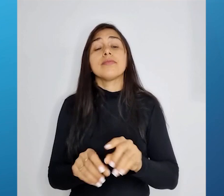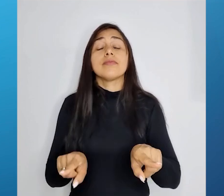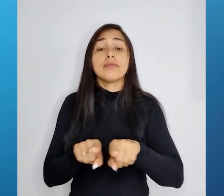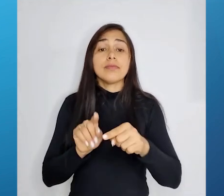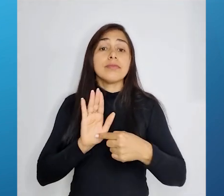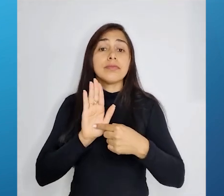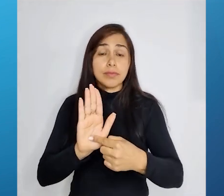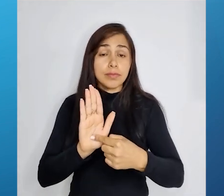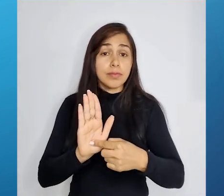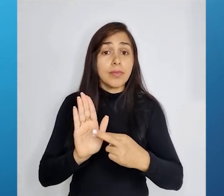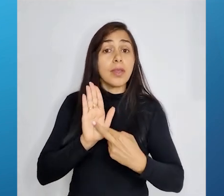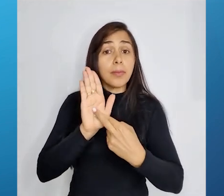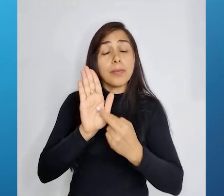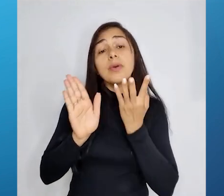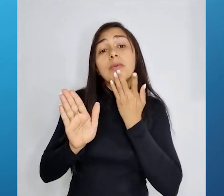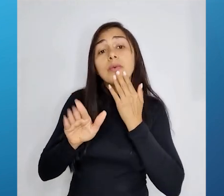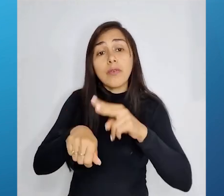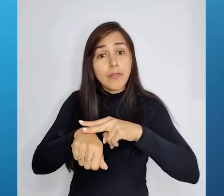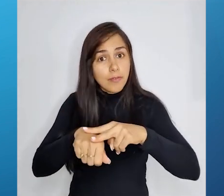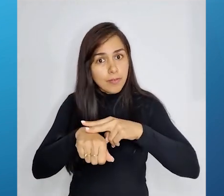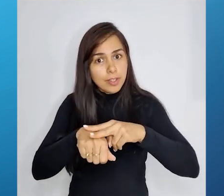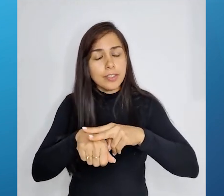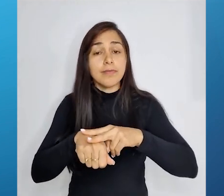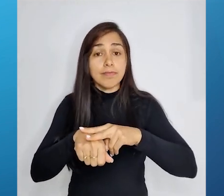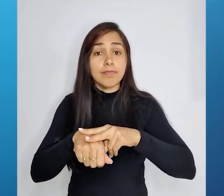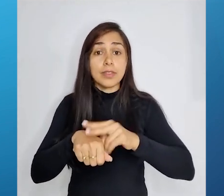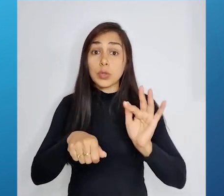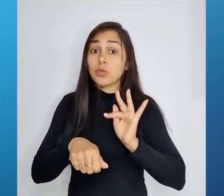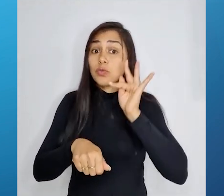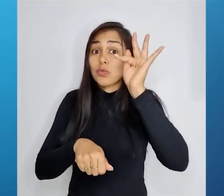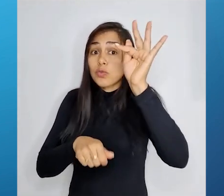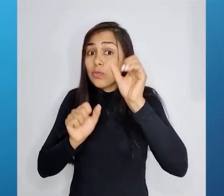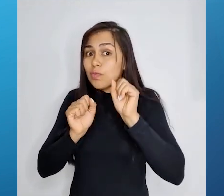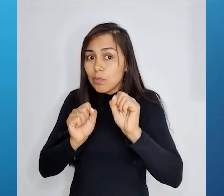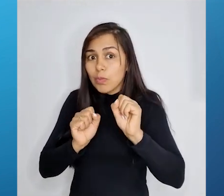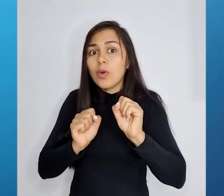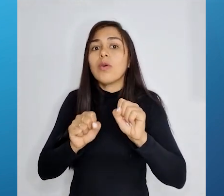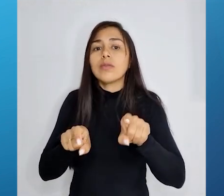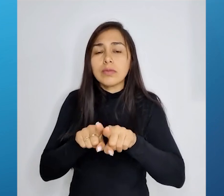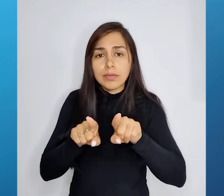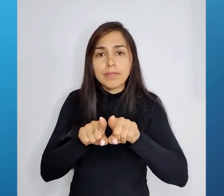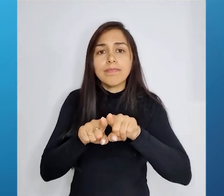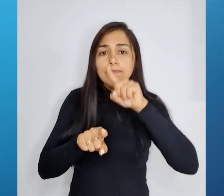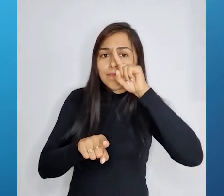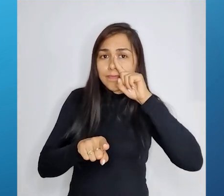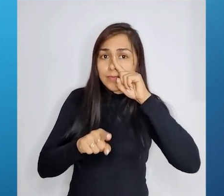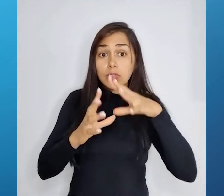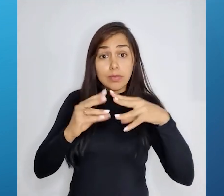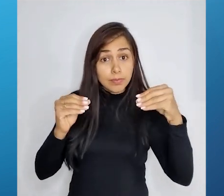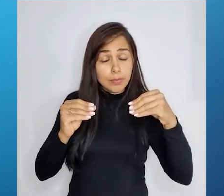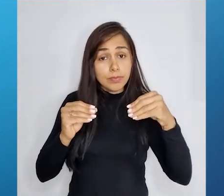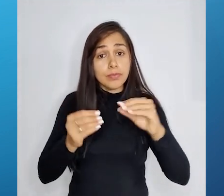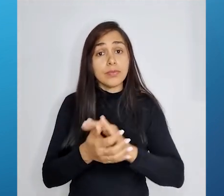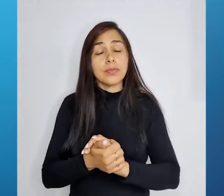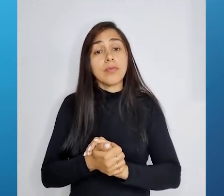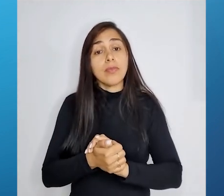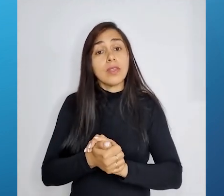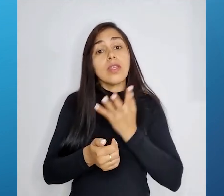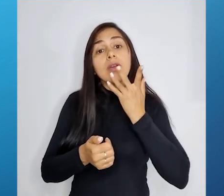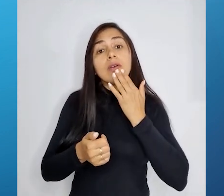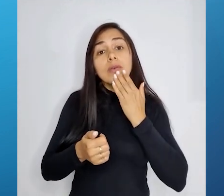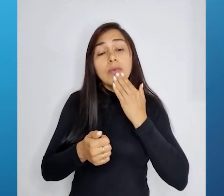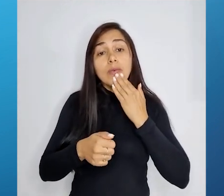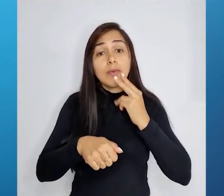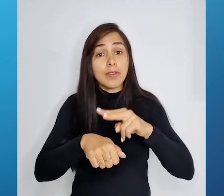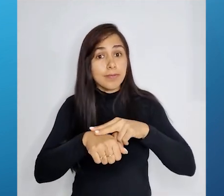extinção, aqui representado pelo verde claro. Menos preocupante, que é o verde. E aqui nós temos alguns dados insuficientes.